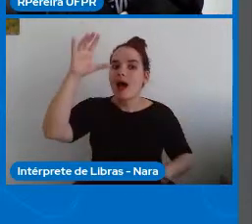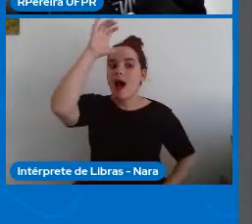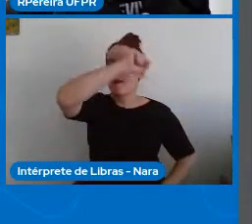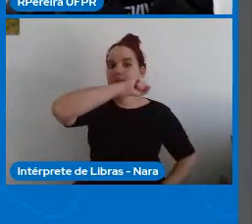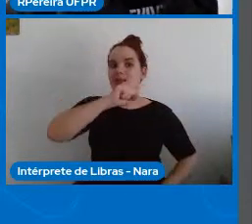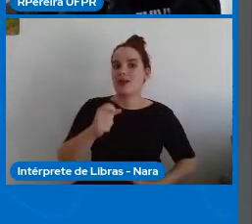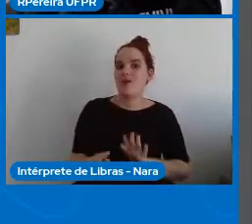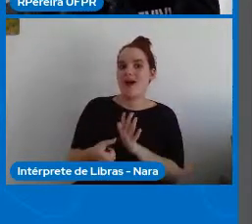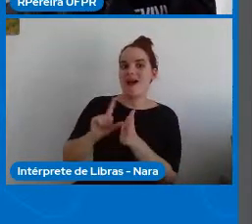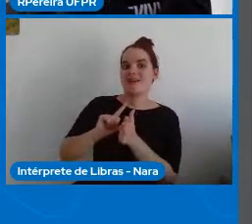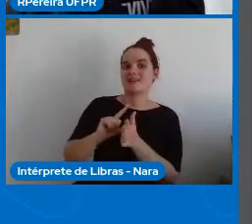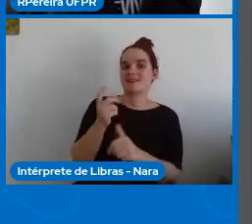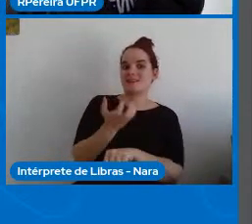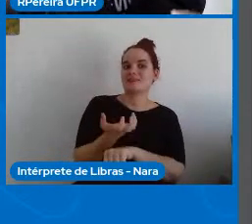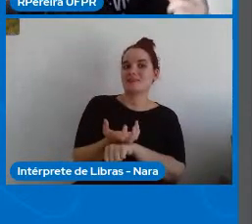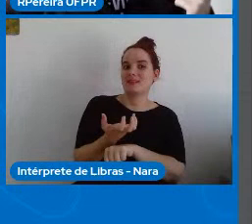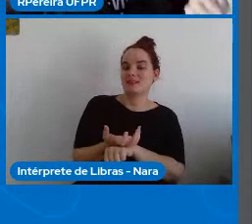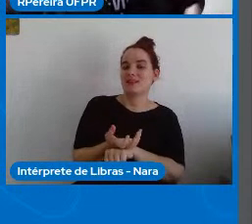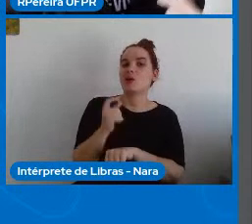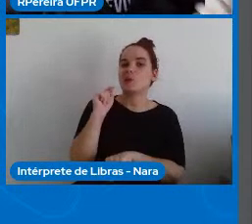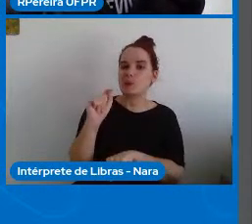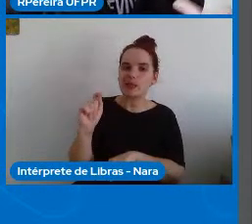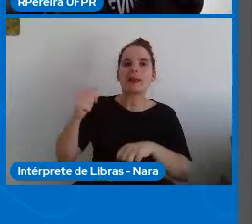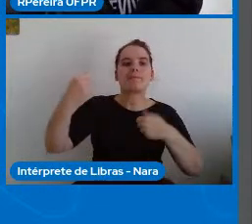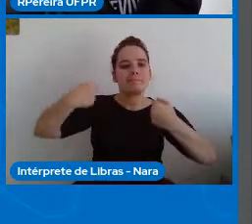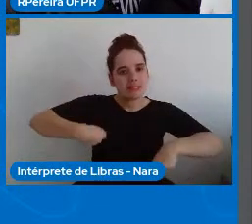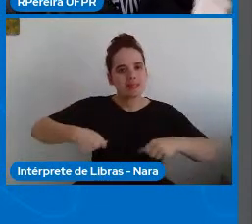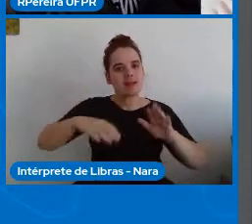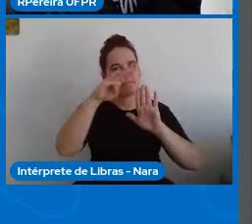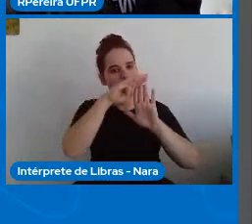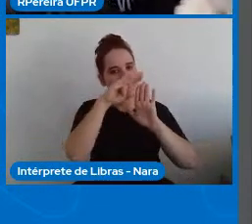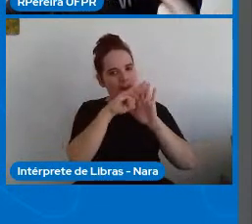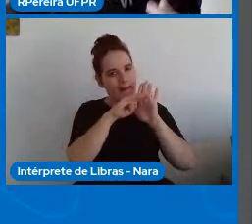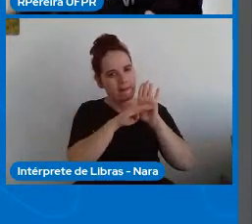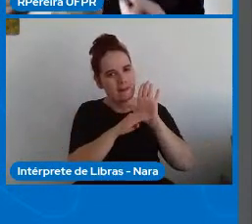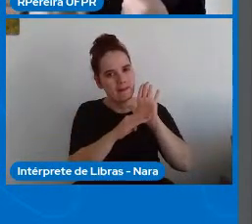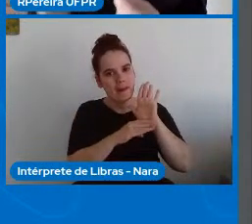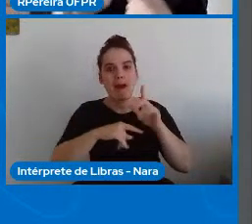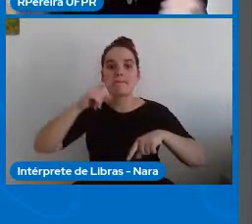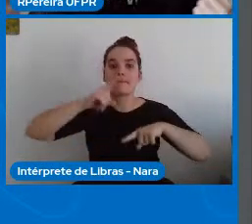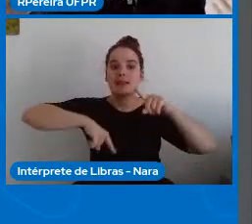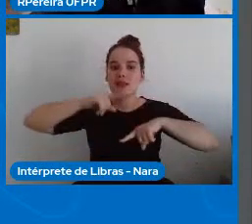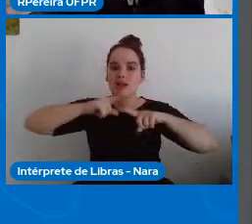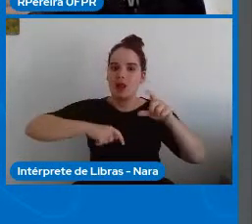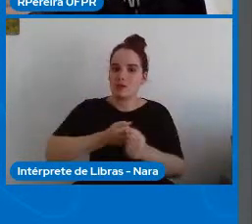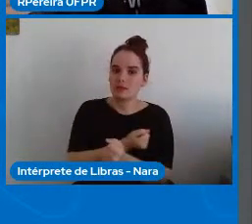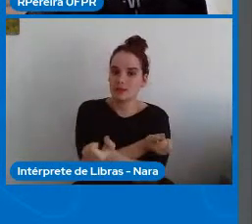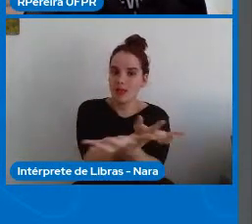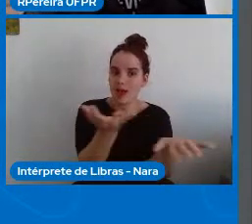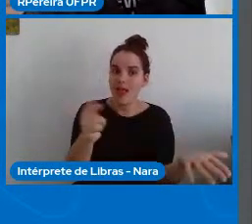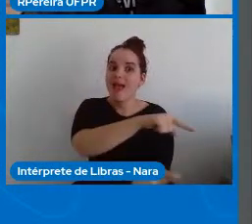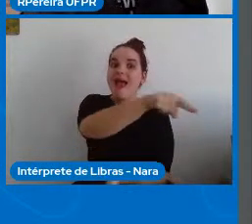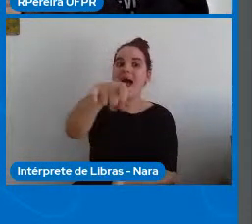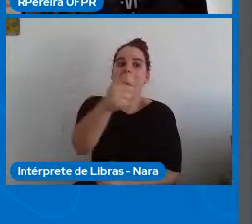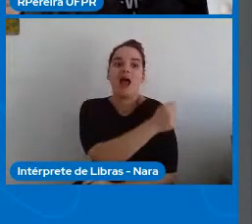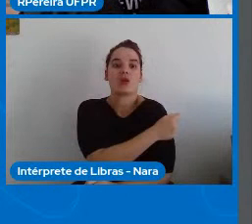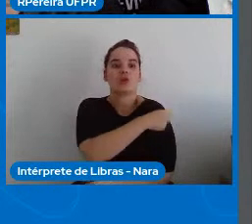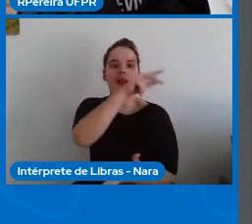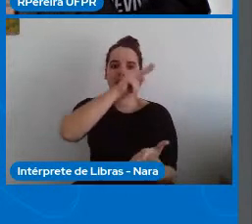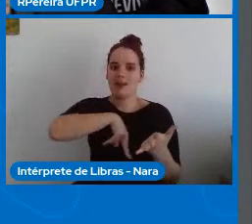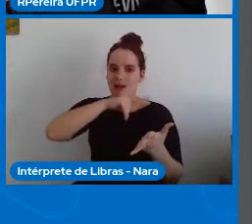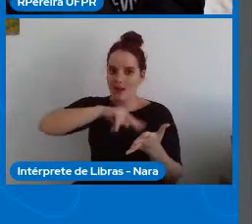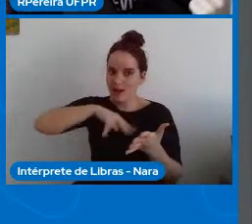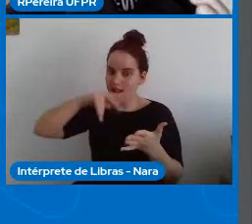material amplo e bem diversificado e sugerir leituras variadas conversando sobre elas isso